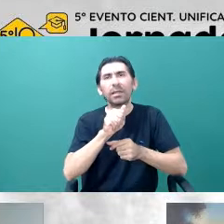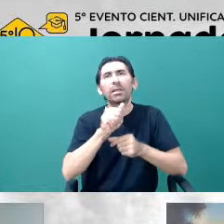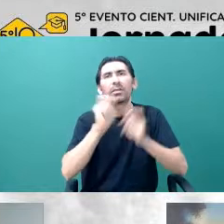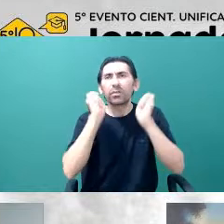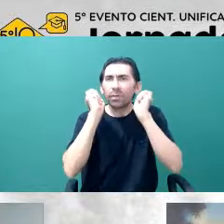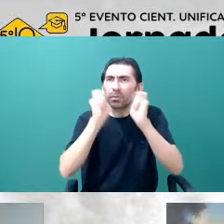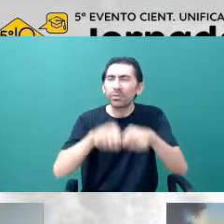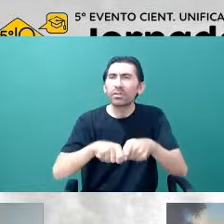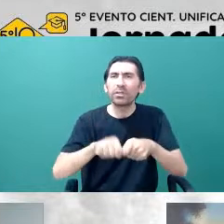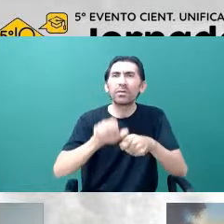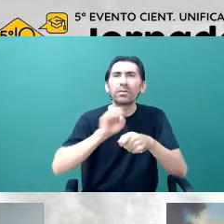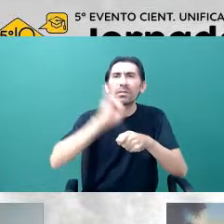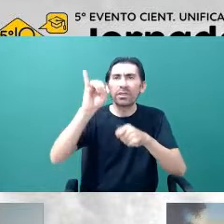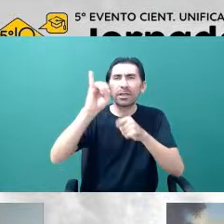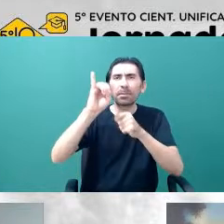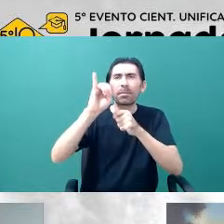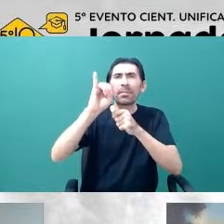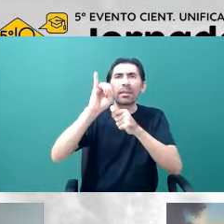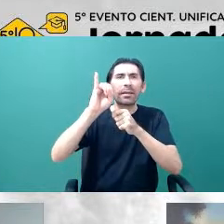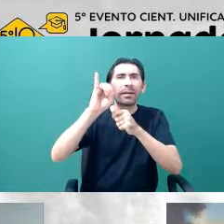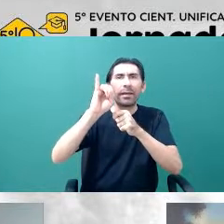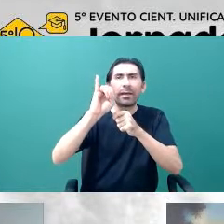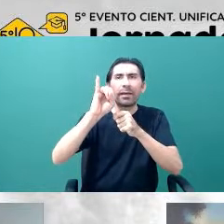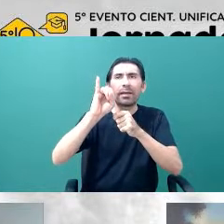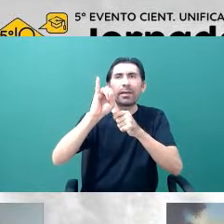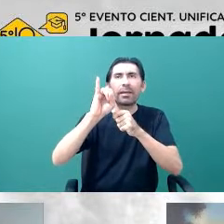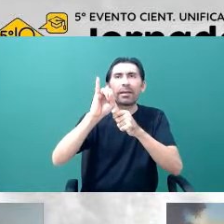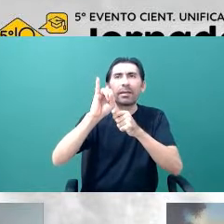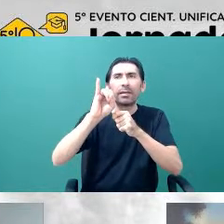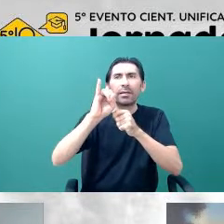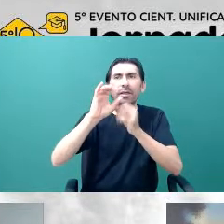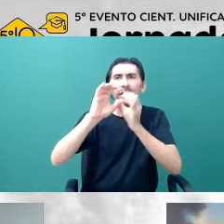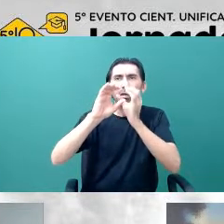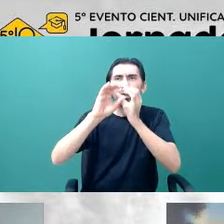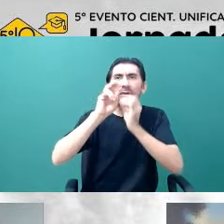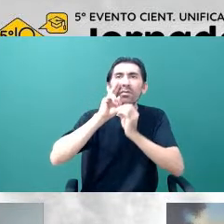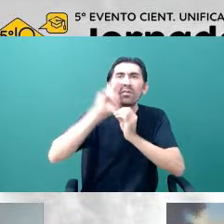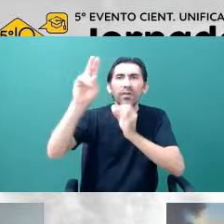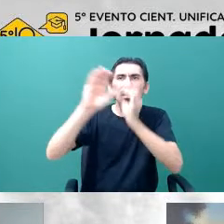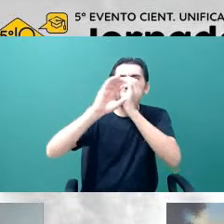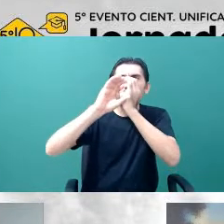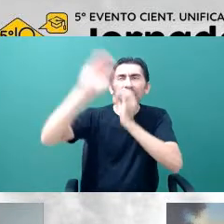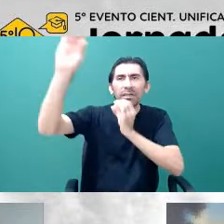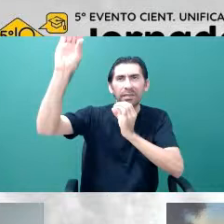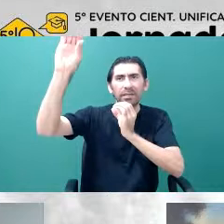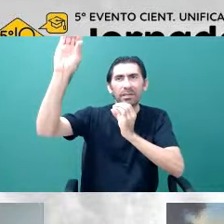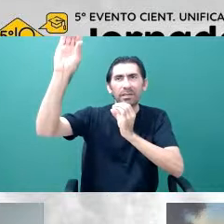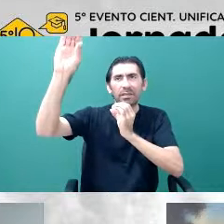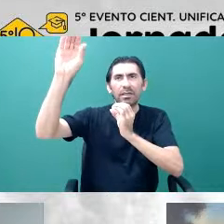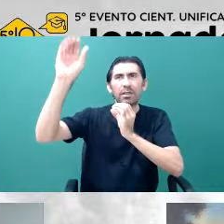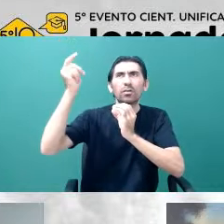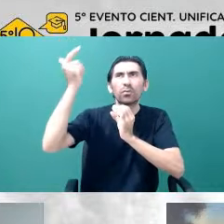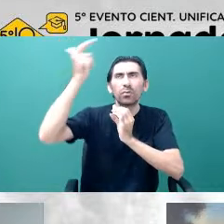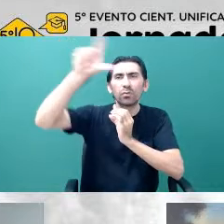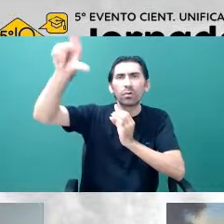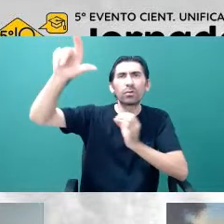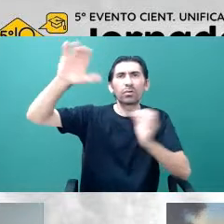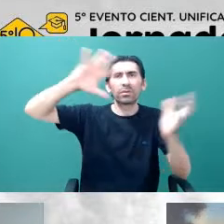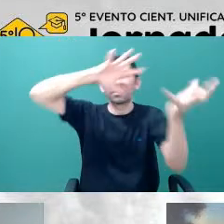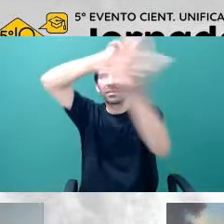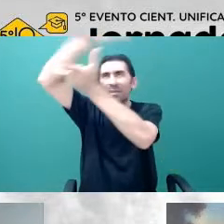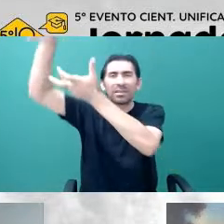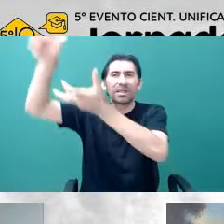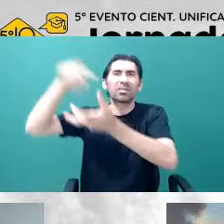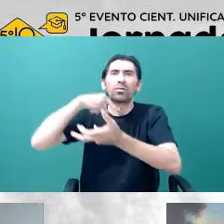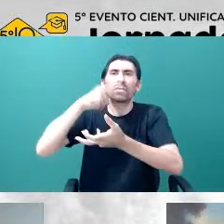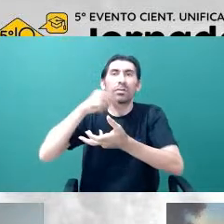estão próximas de nós. A gente não enxerga individualmente estrelas em outras galáxias. Quando o Reinaldo